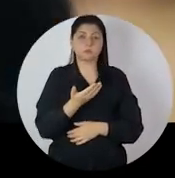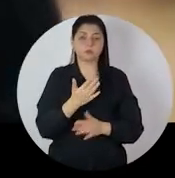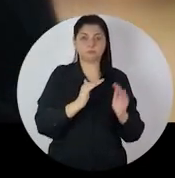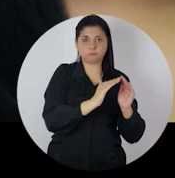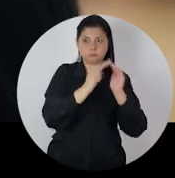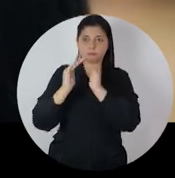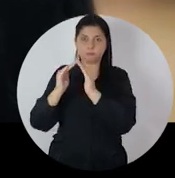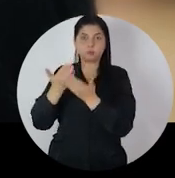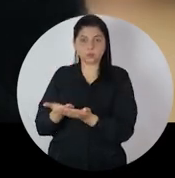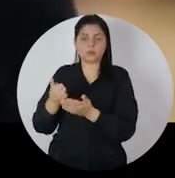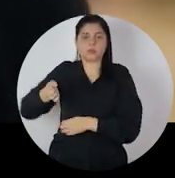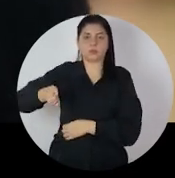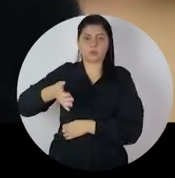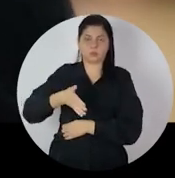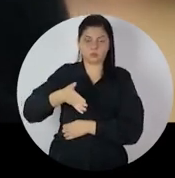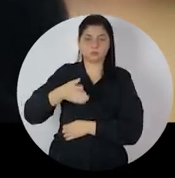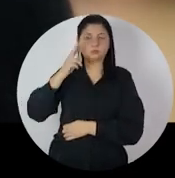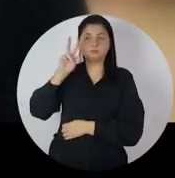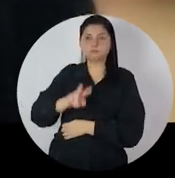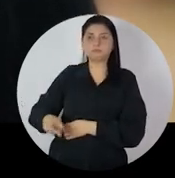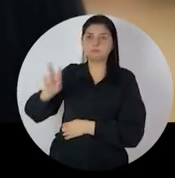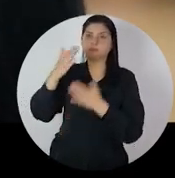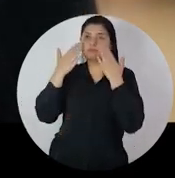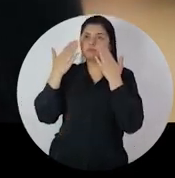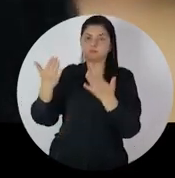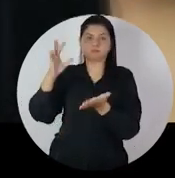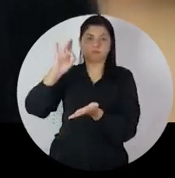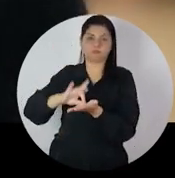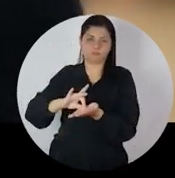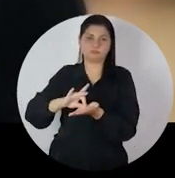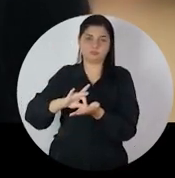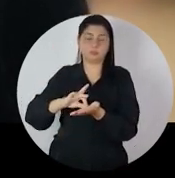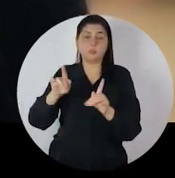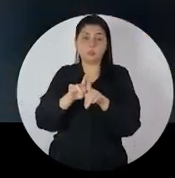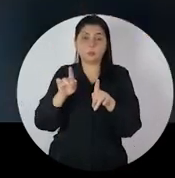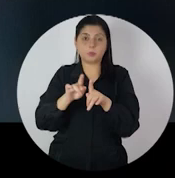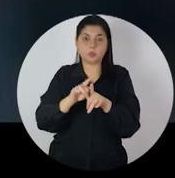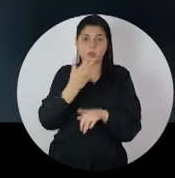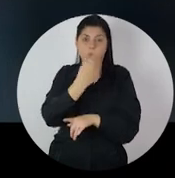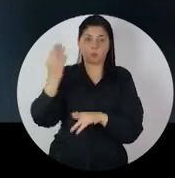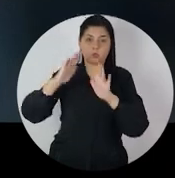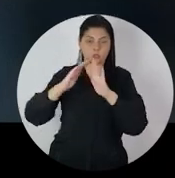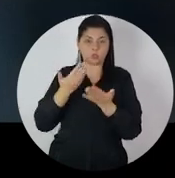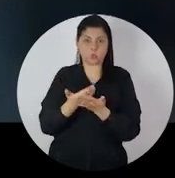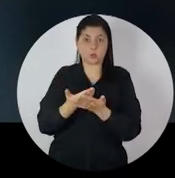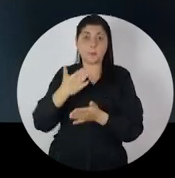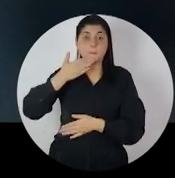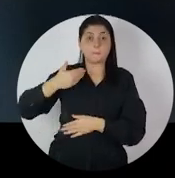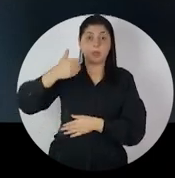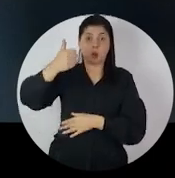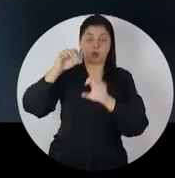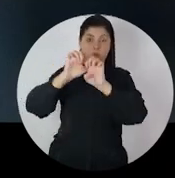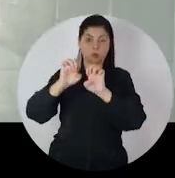precário. E passamos aqui para a nossa escola nova. Então nós vimos, eu vim na prática isso. Nós temos relatos de unidades